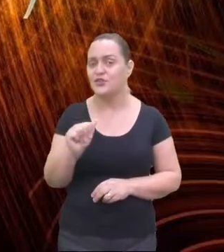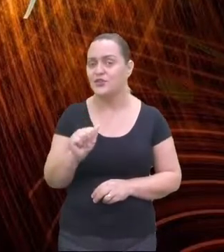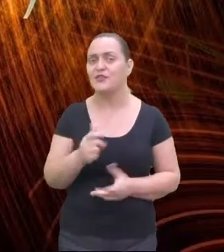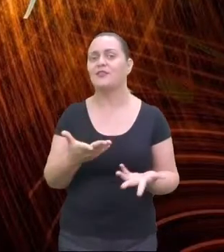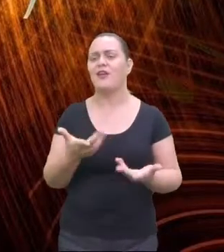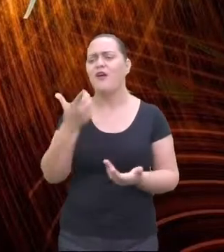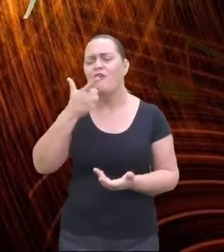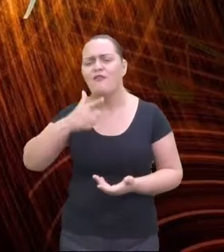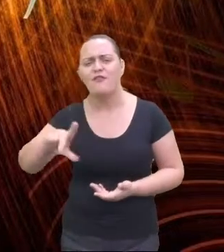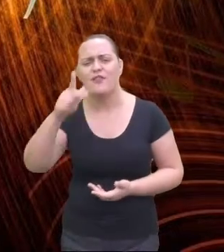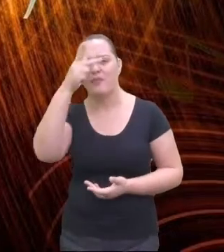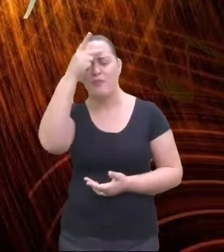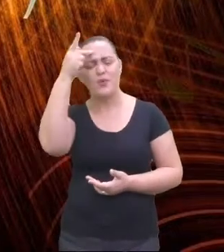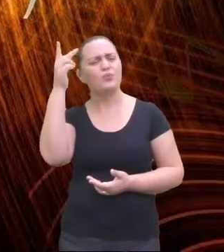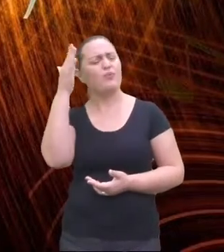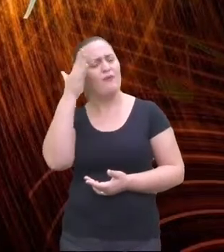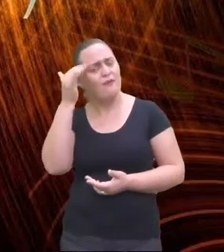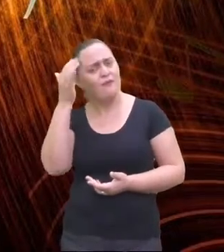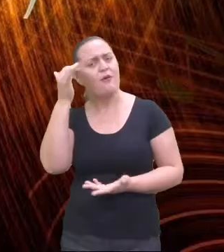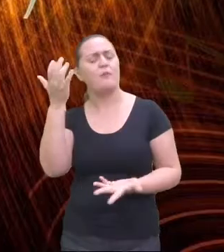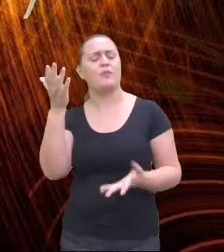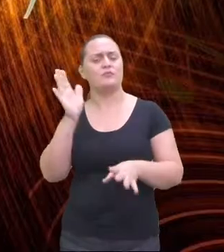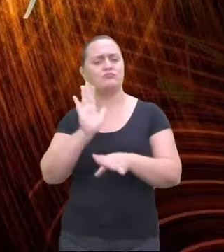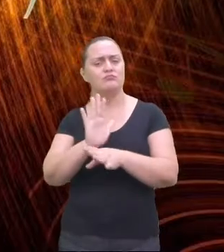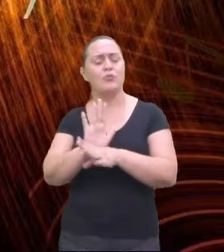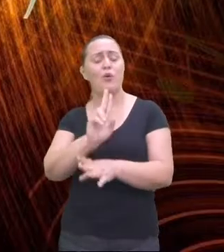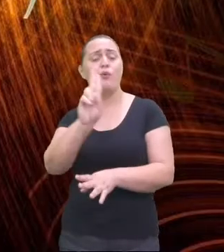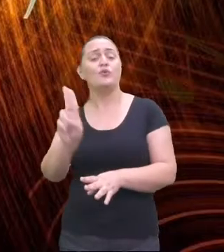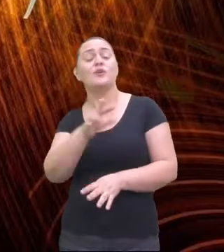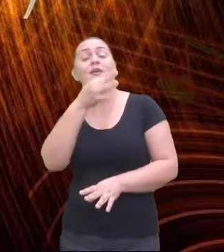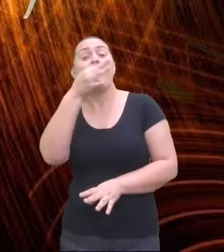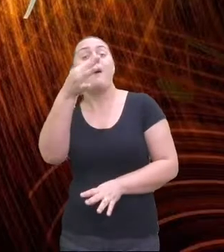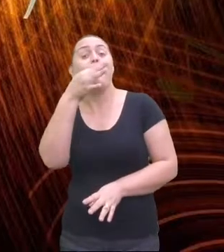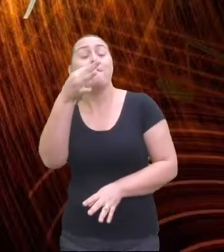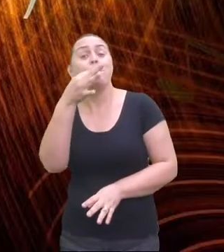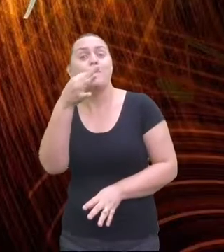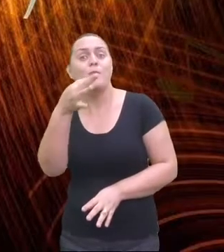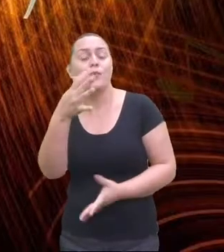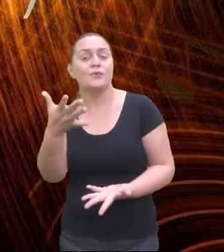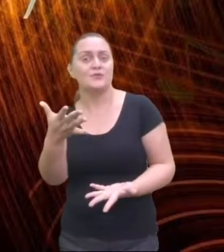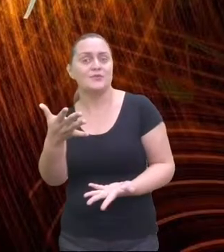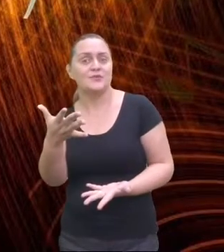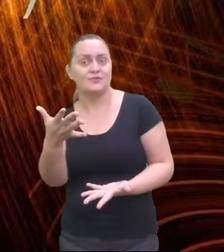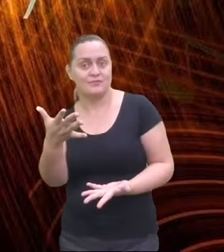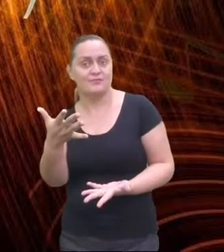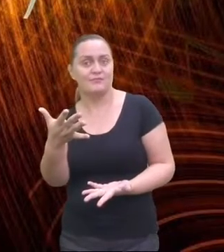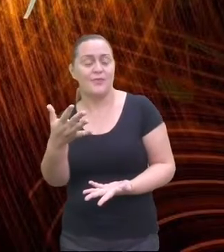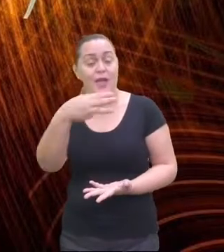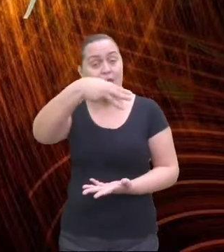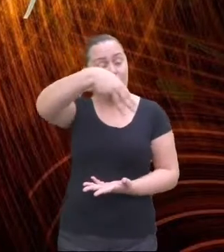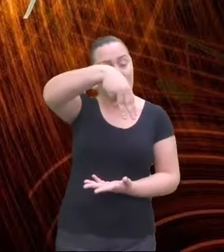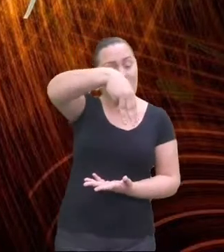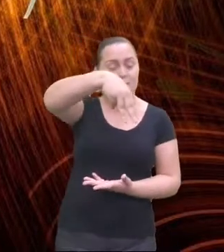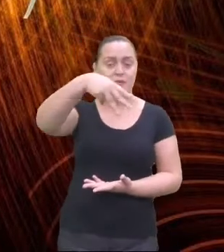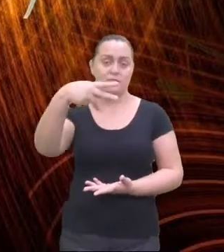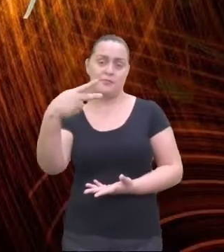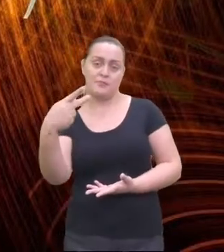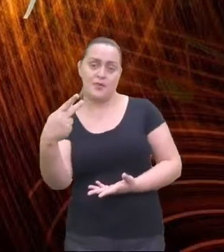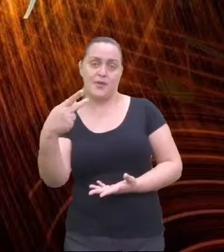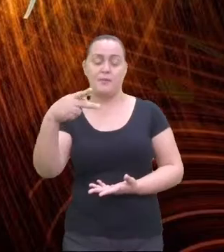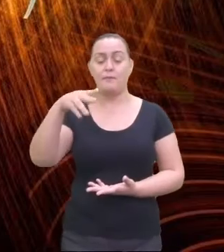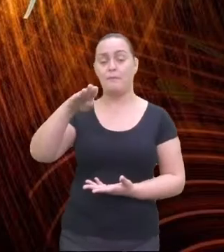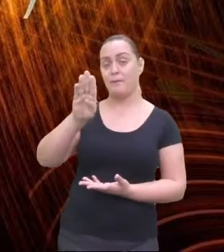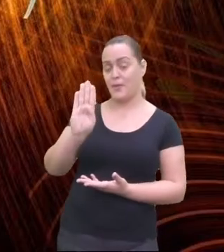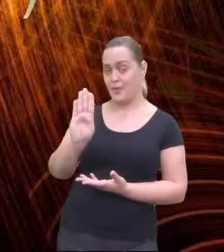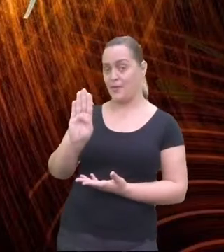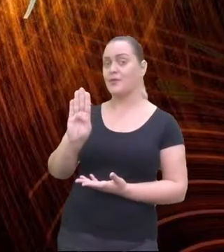a história, de novo, citada junto com a música. A MPB surgiu justamente na época